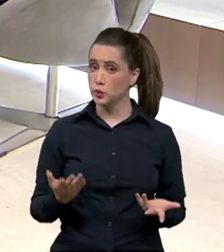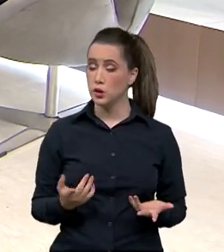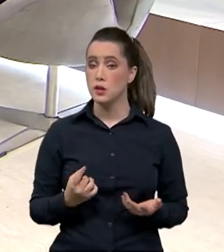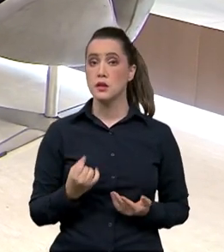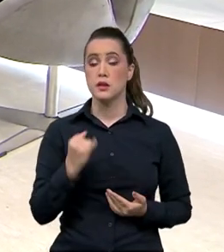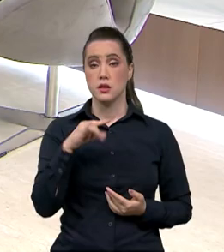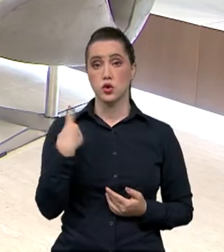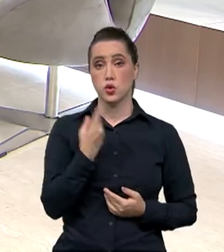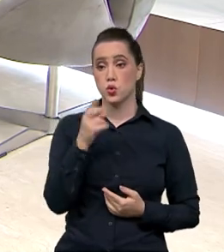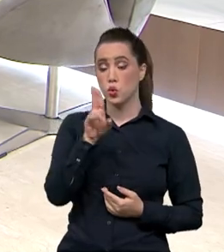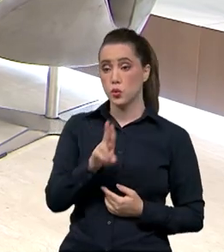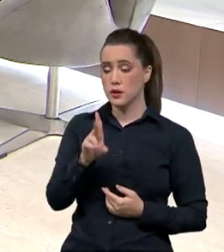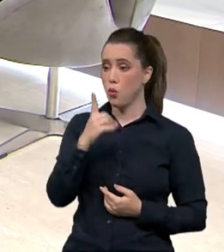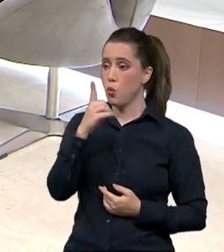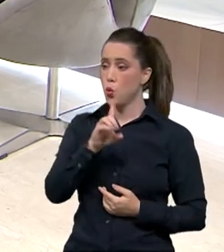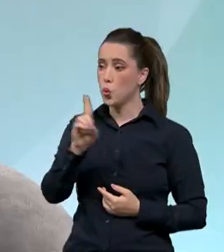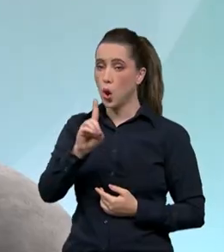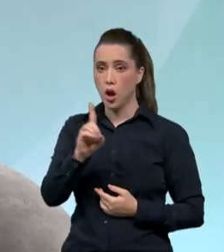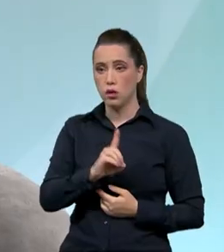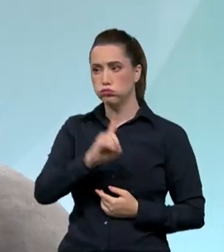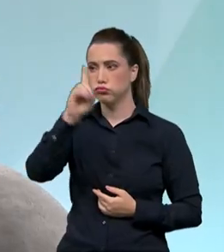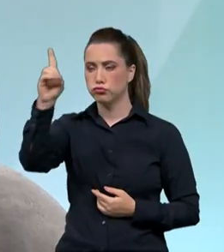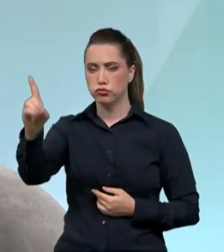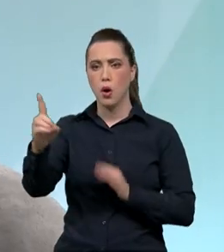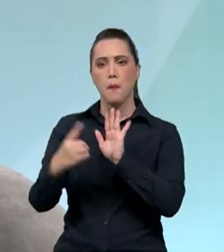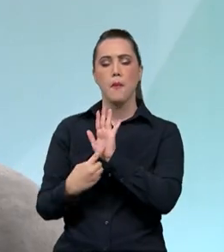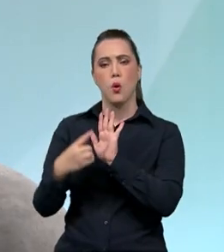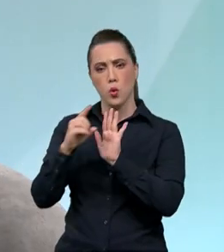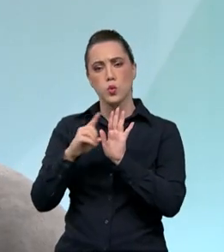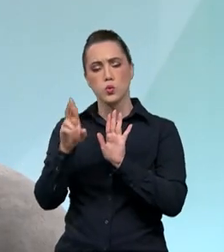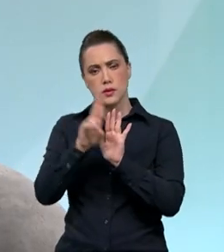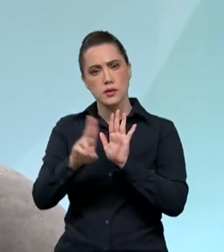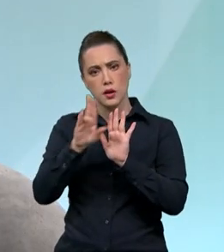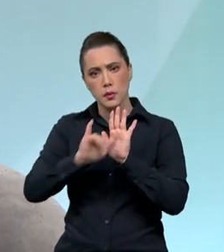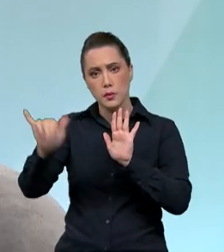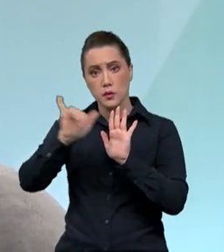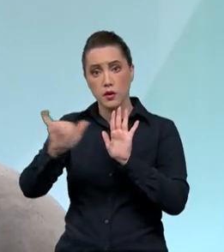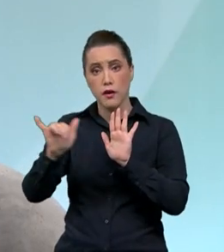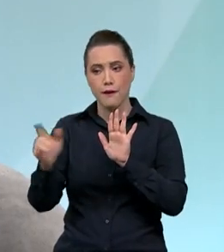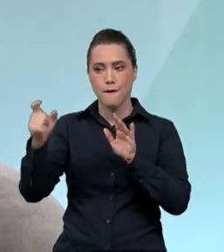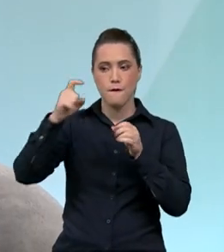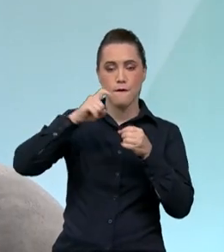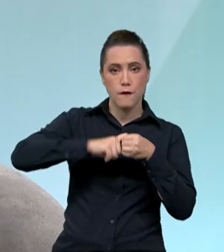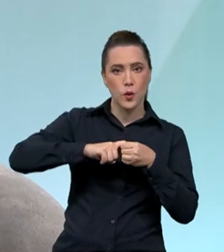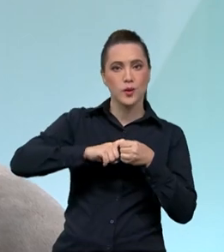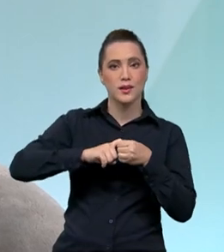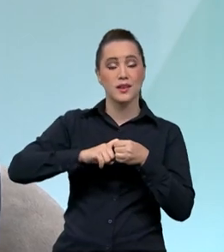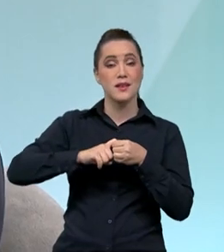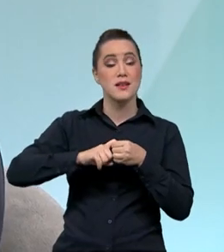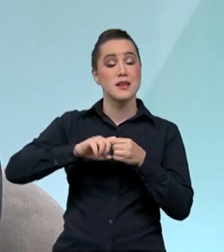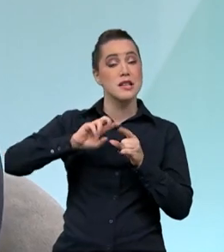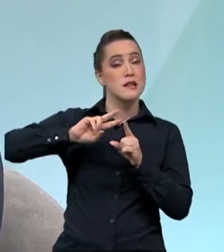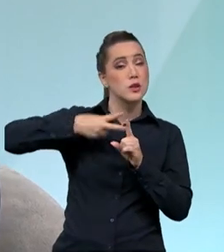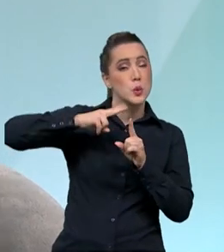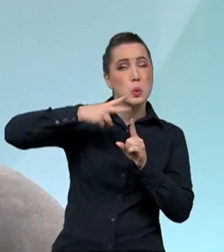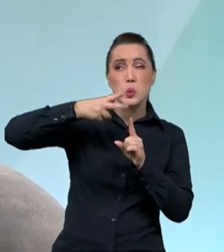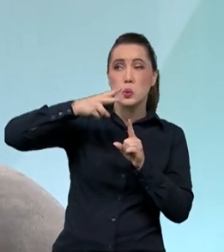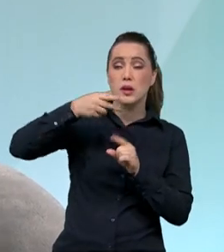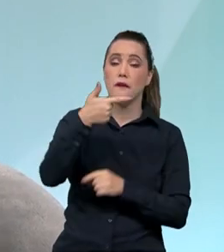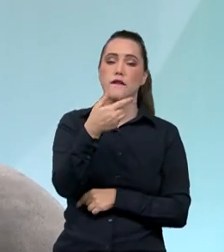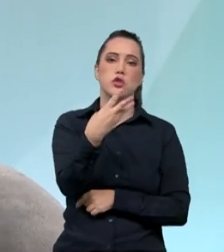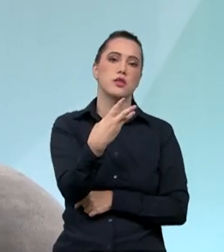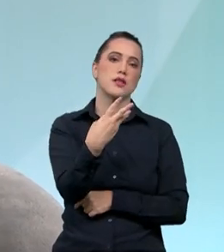investe em promoção internacional, ele retorna multiplicado por 23. Esse é um estudo da FGV, feito